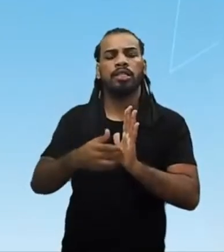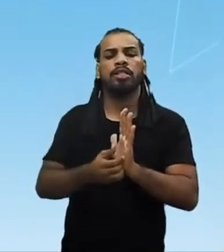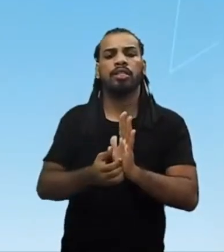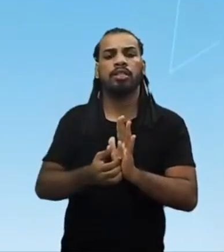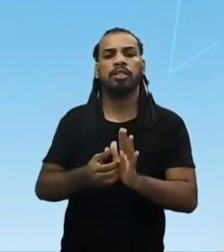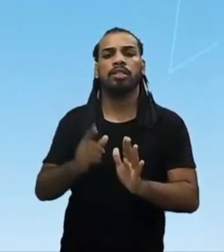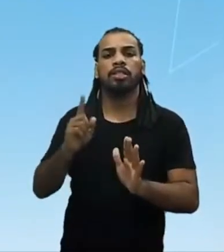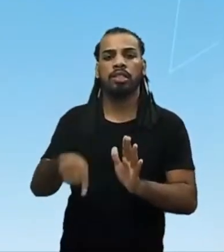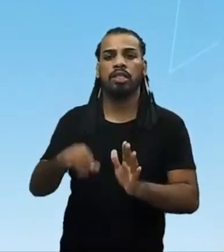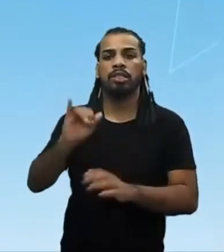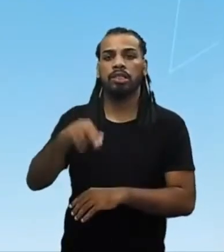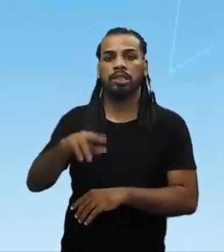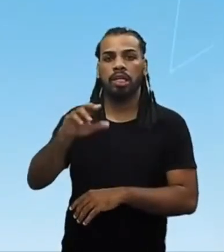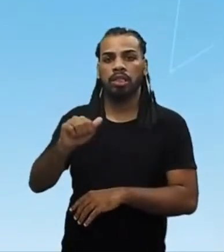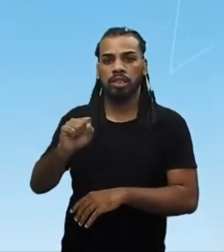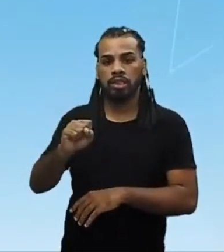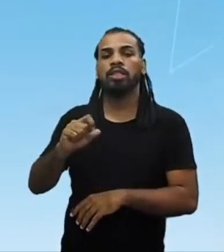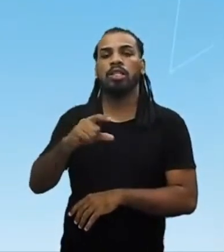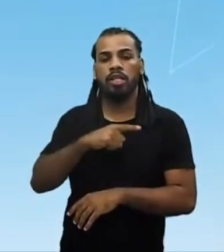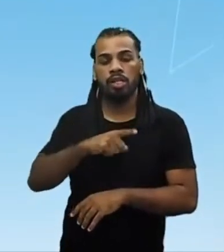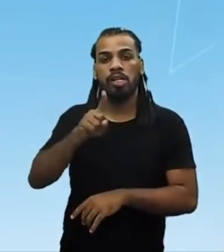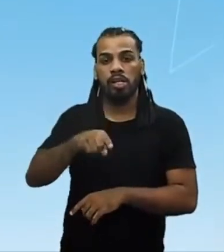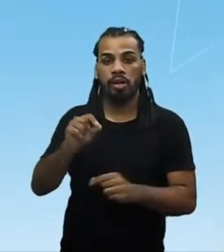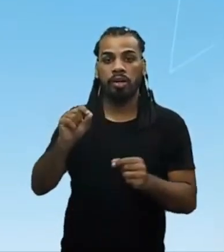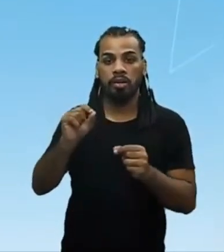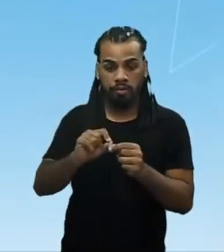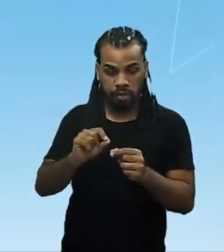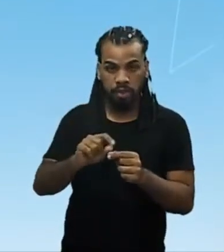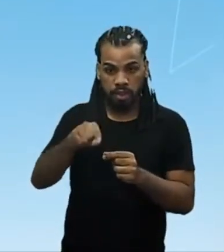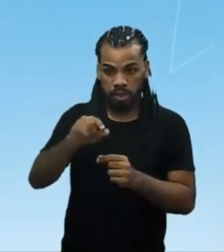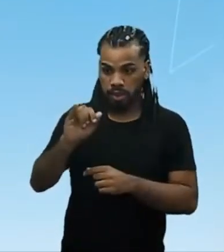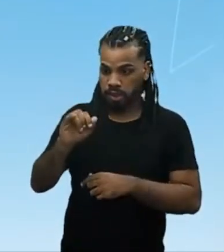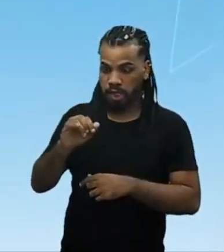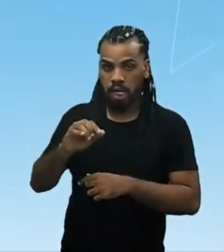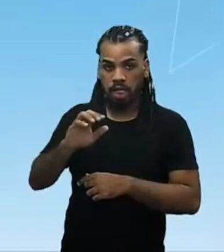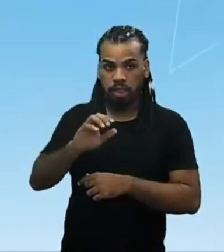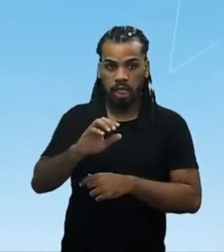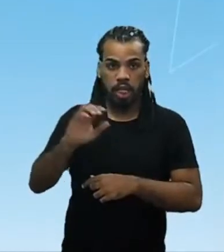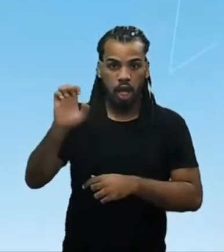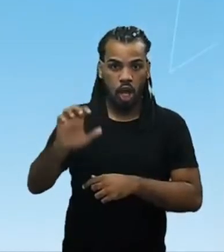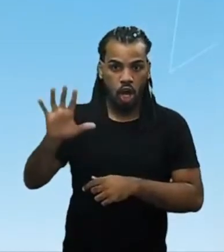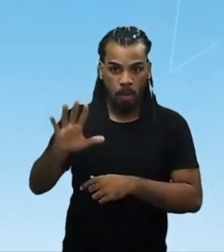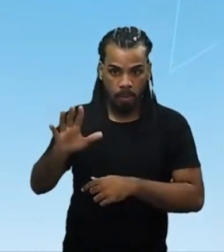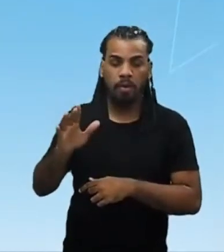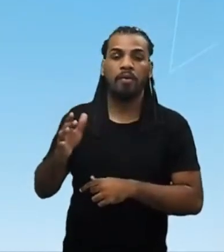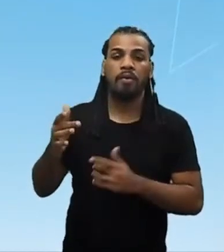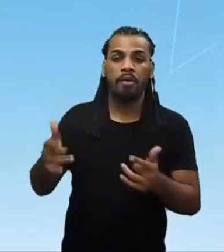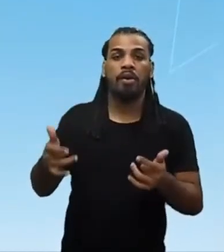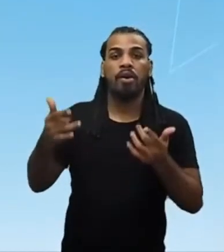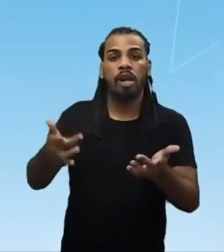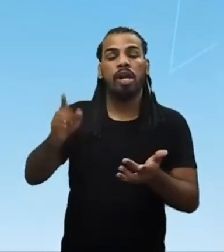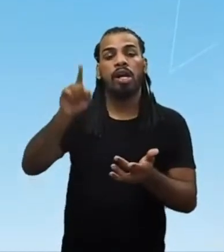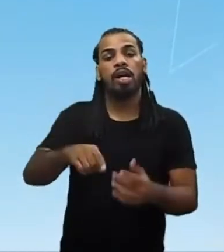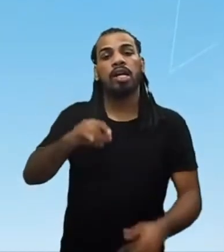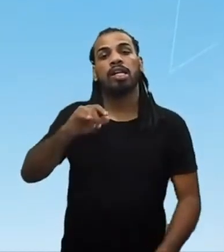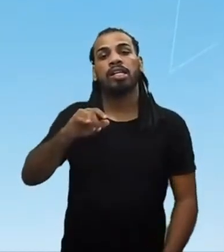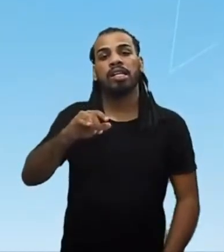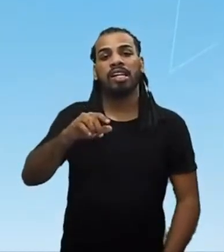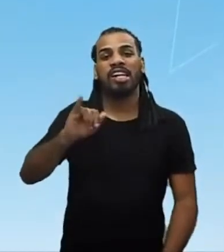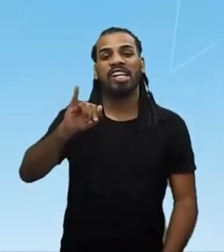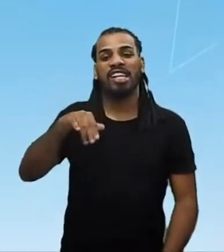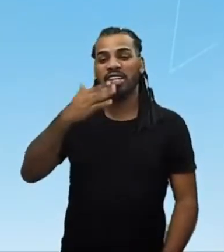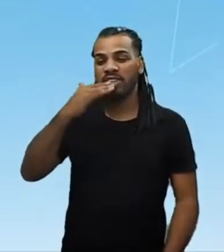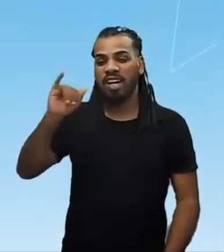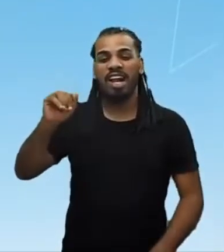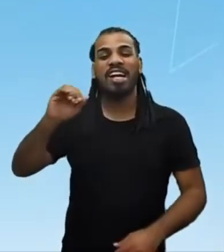construídas pelos Incas e que as que foram construídas pelos europeus invasores foram construídas pelos incapazes.